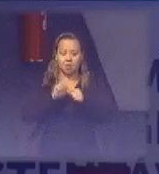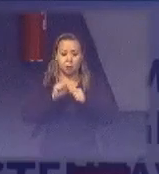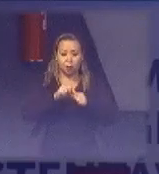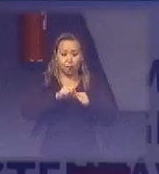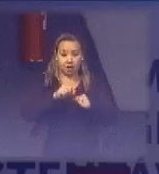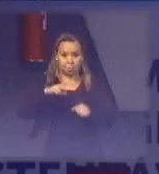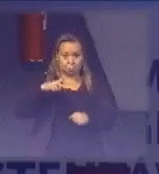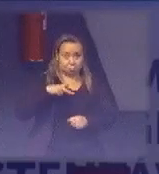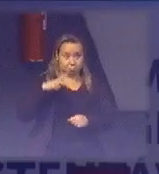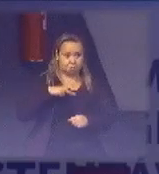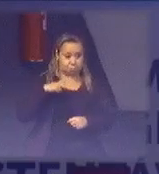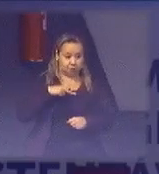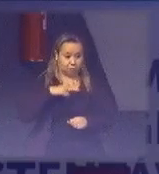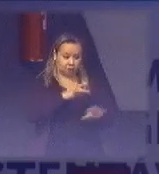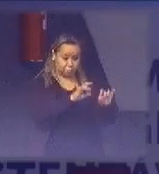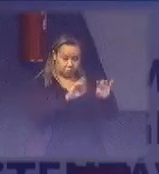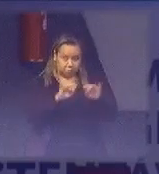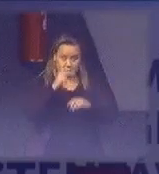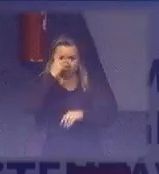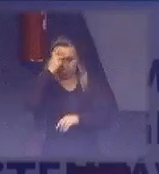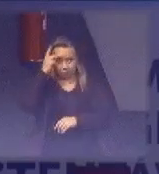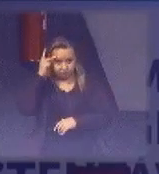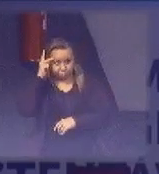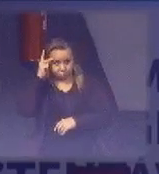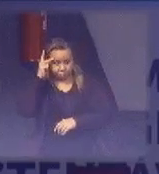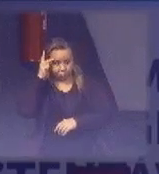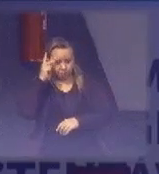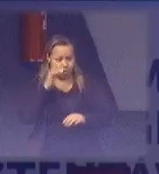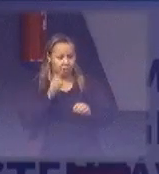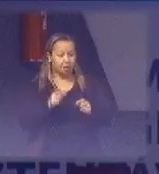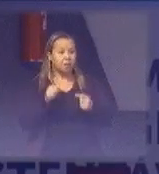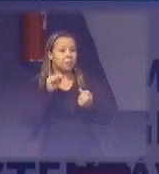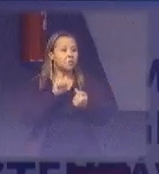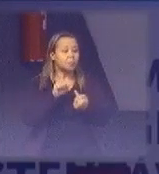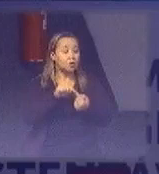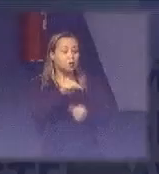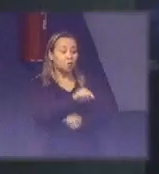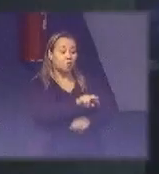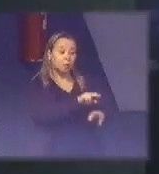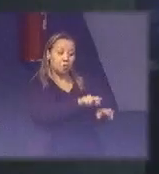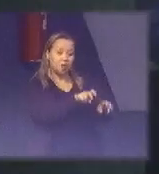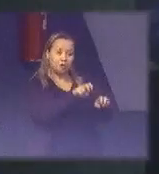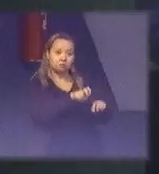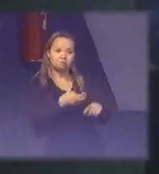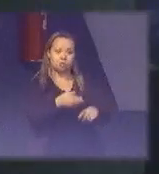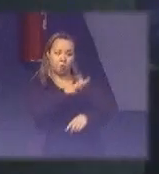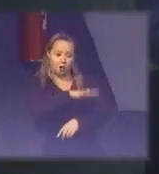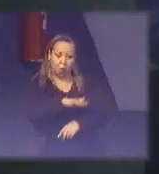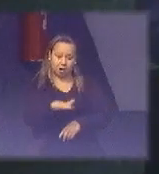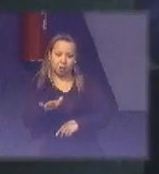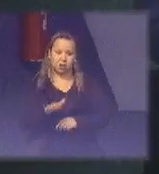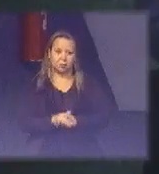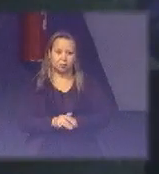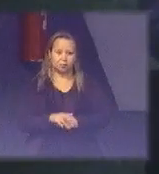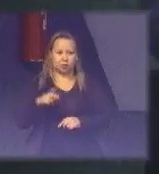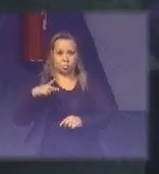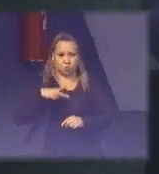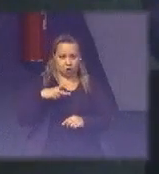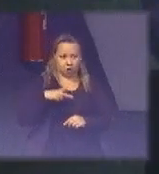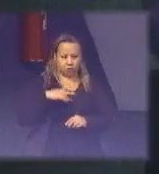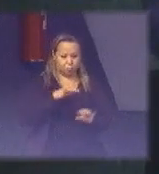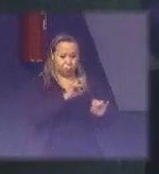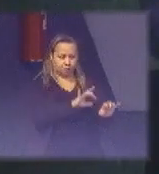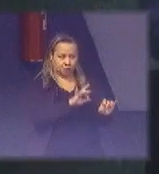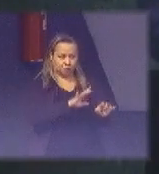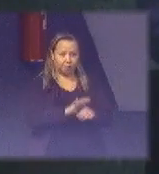ela é construída, ela é executada de acordo com as medidas da criança. Ou seja, uma criança vai ser beneficiada, alguém tem que ir